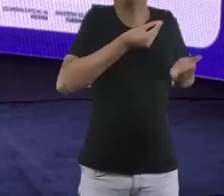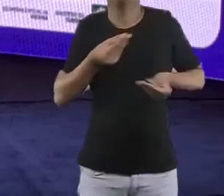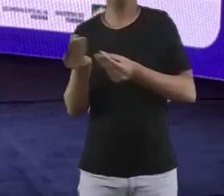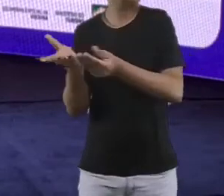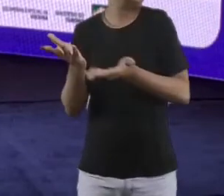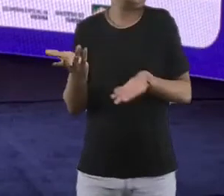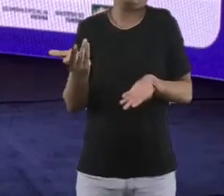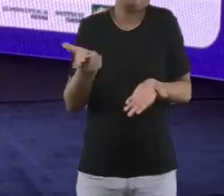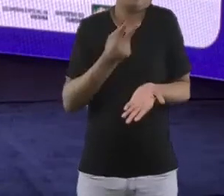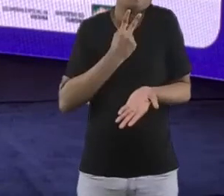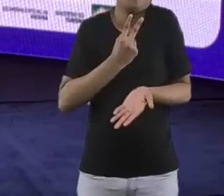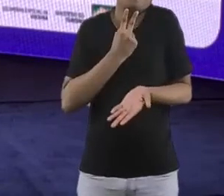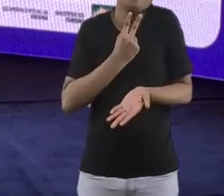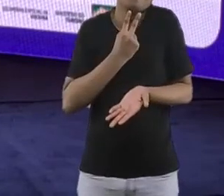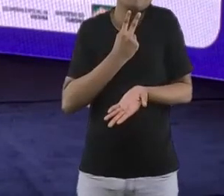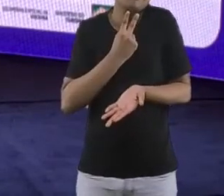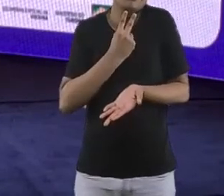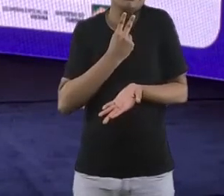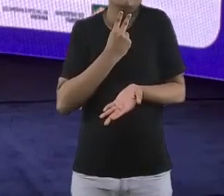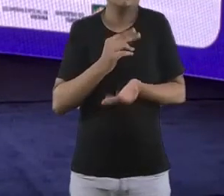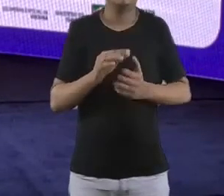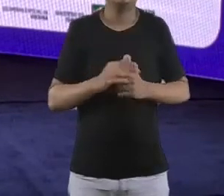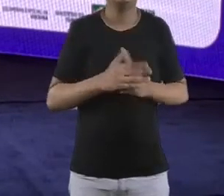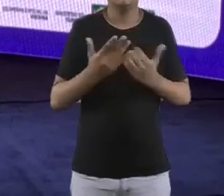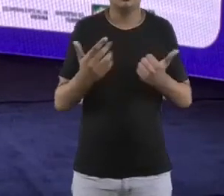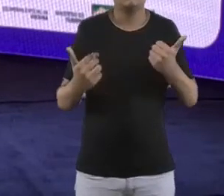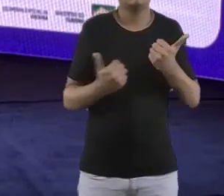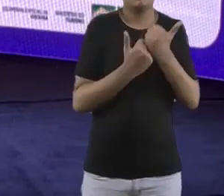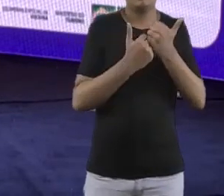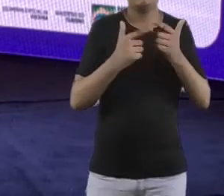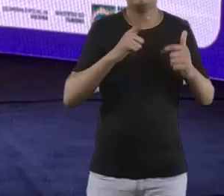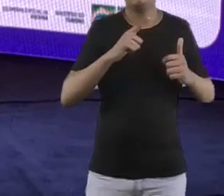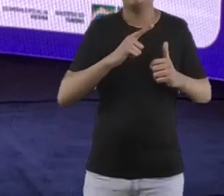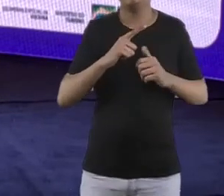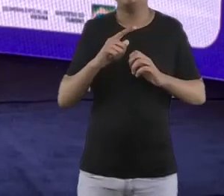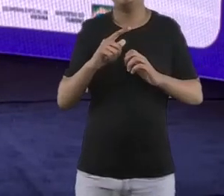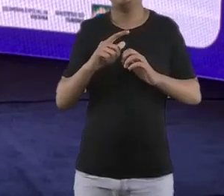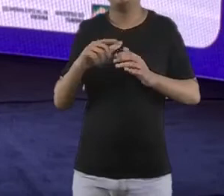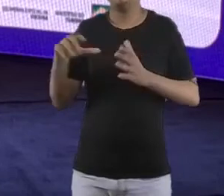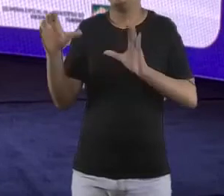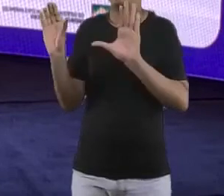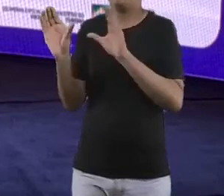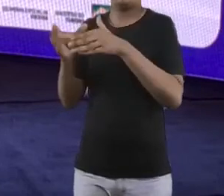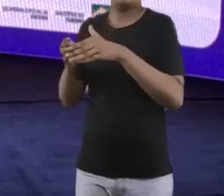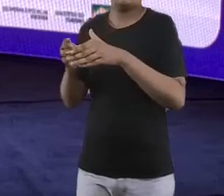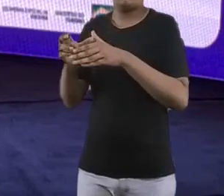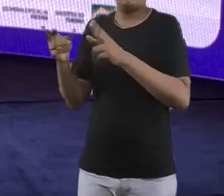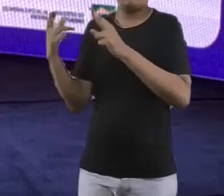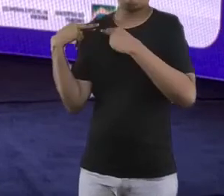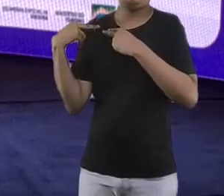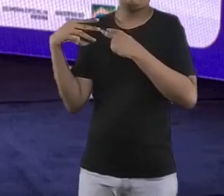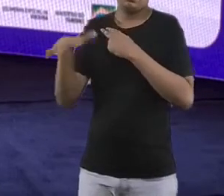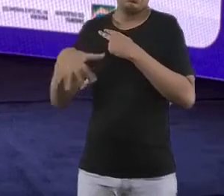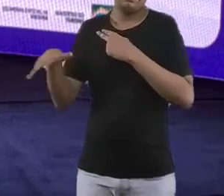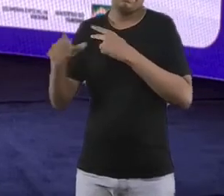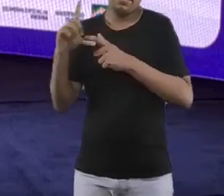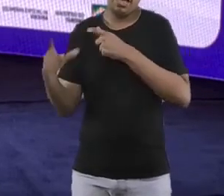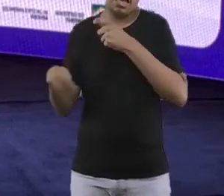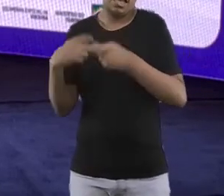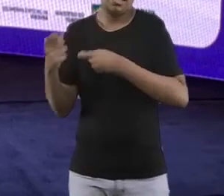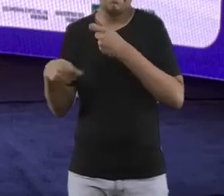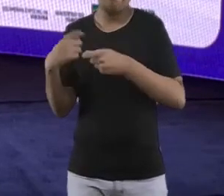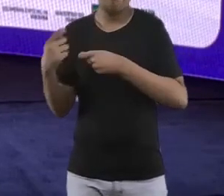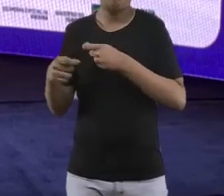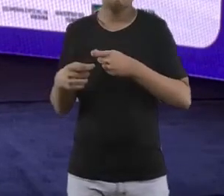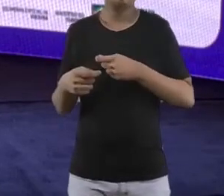Auditoria Externa, existe, para nos apoiar nesse processo e a gente não errar. Porque no fim do dia o meu interesse maior é gerar projetos com benefício na